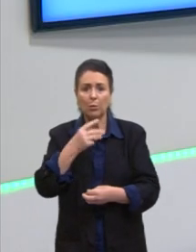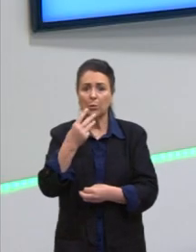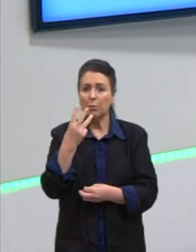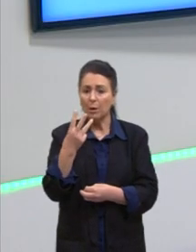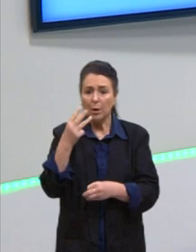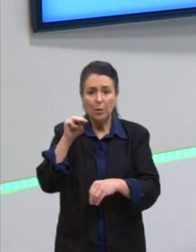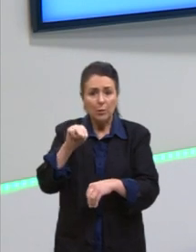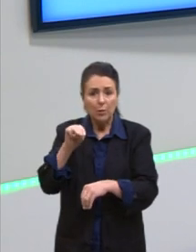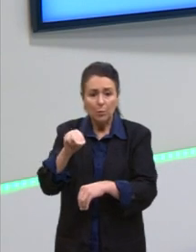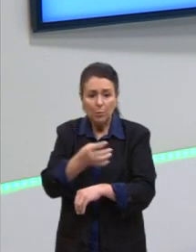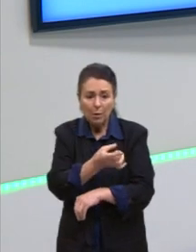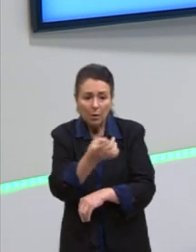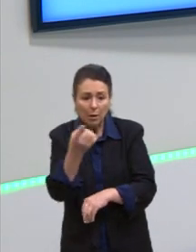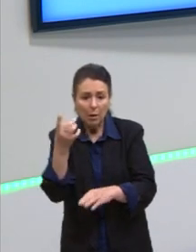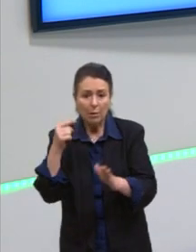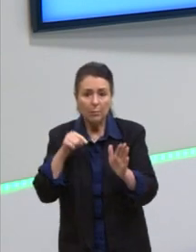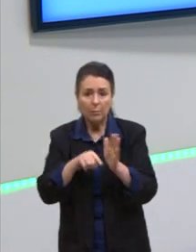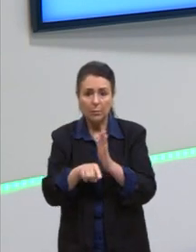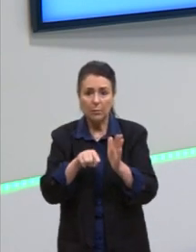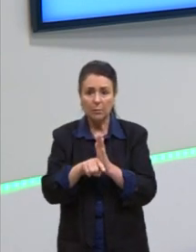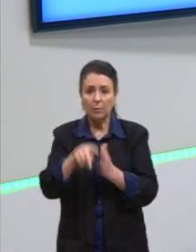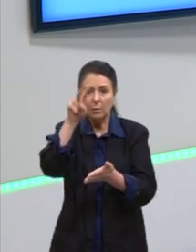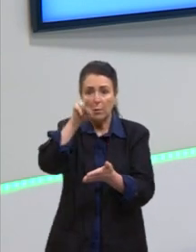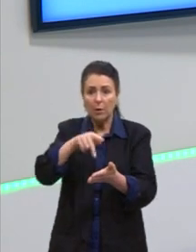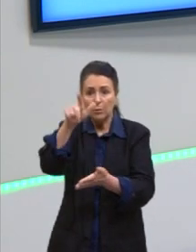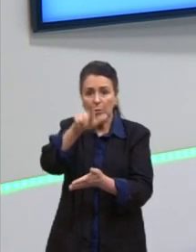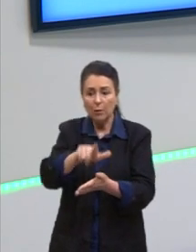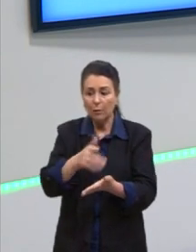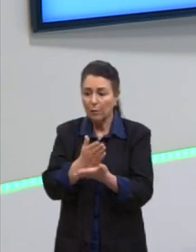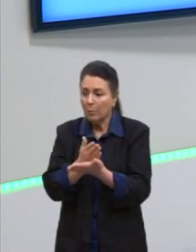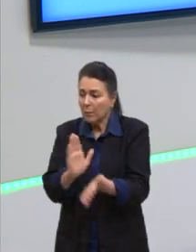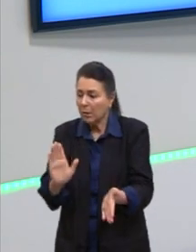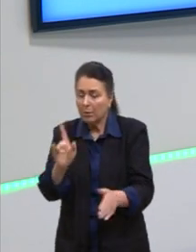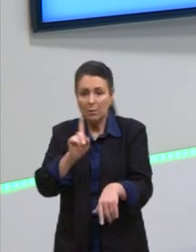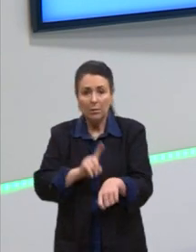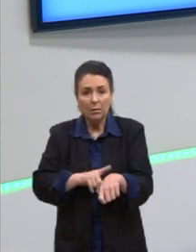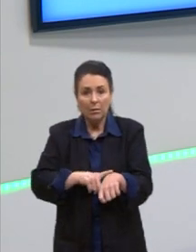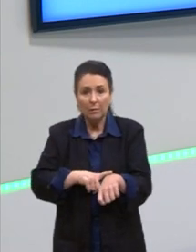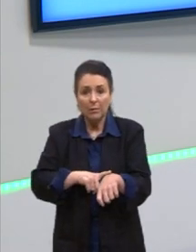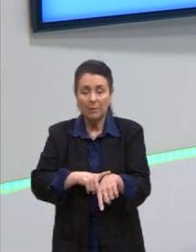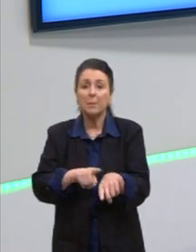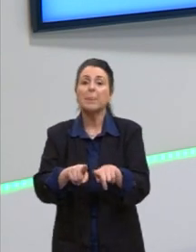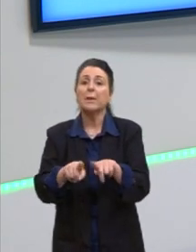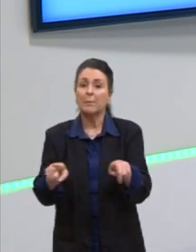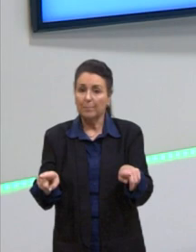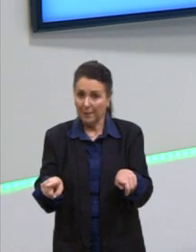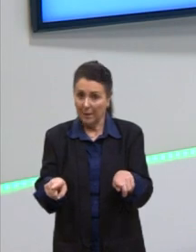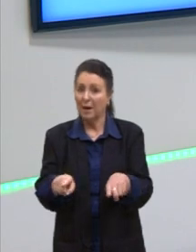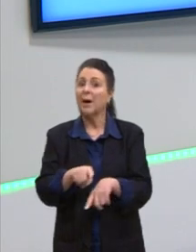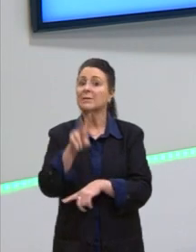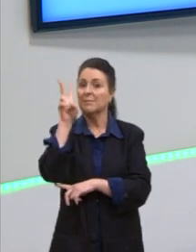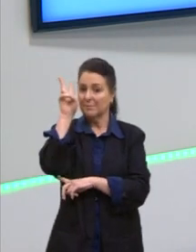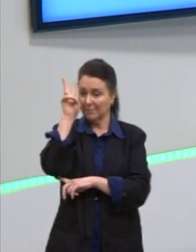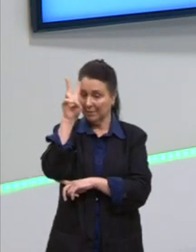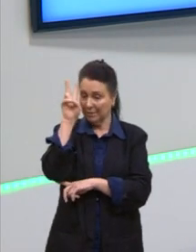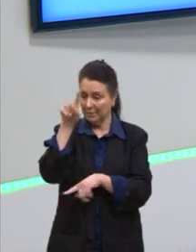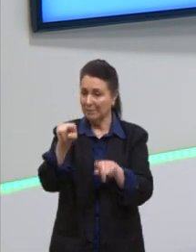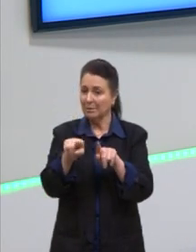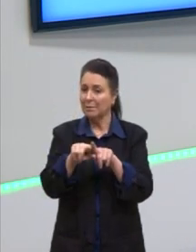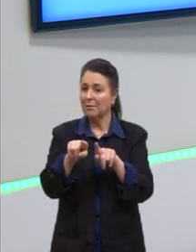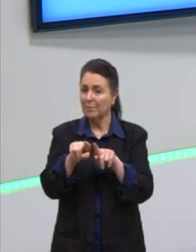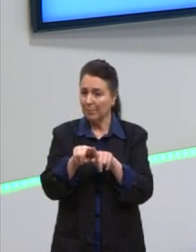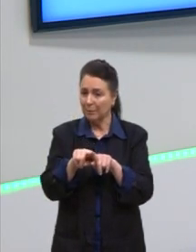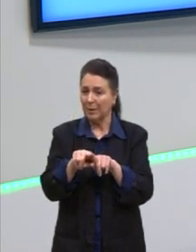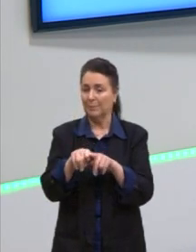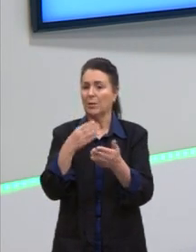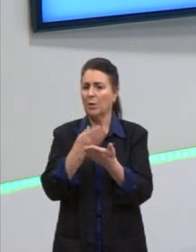minutos por questão. Se eu reler de novo, eu vou perder tempo. Mas eu também vou lembrar vocês, que eu já comentei em aulas